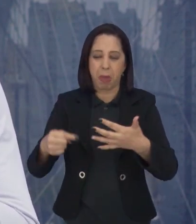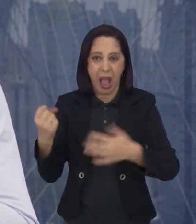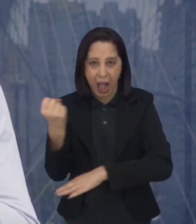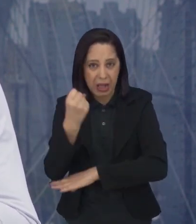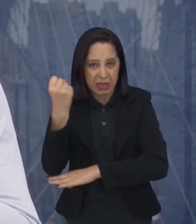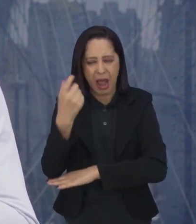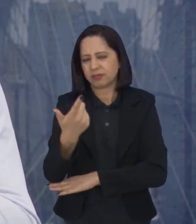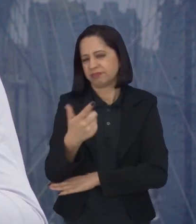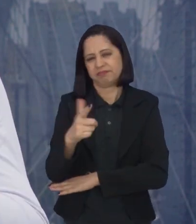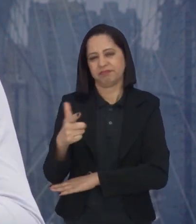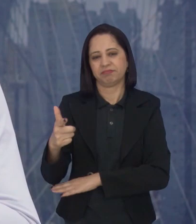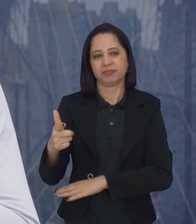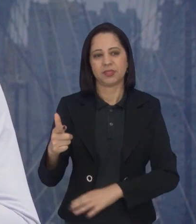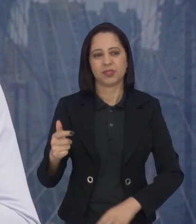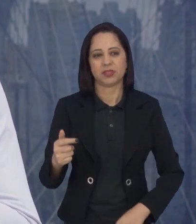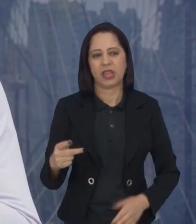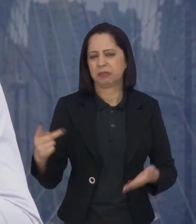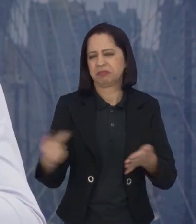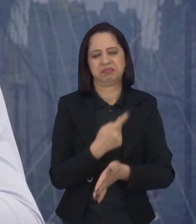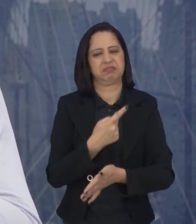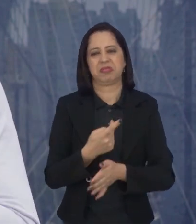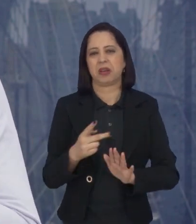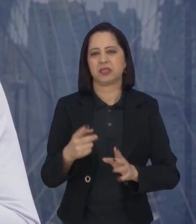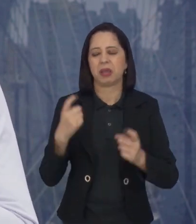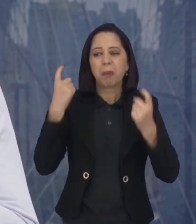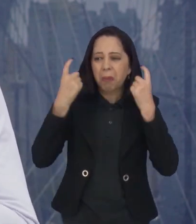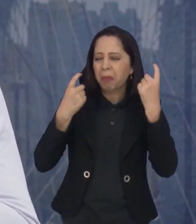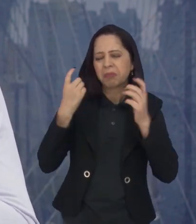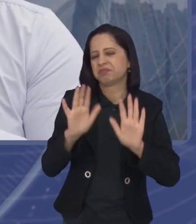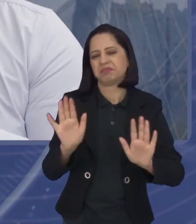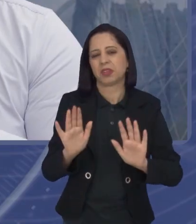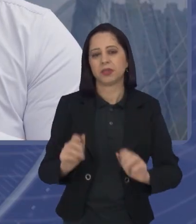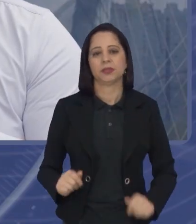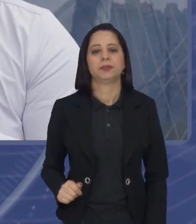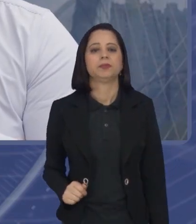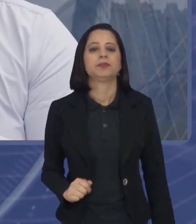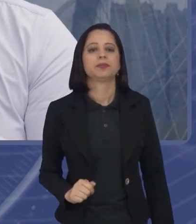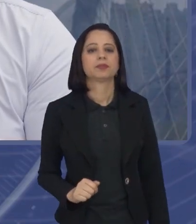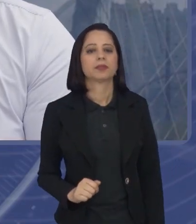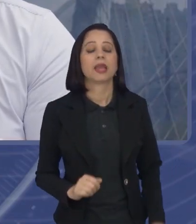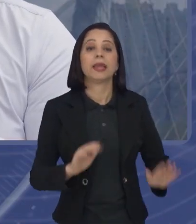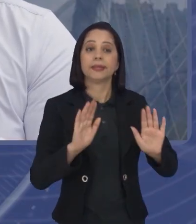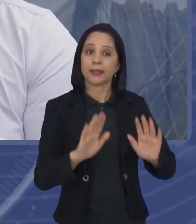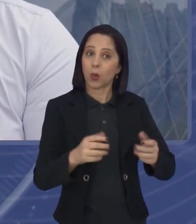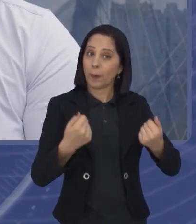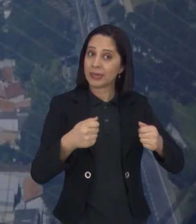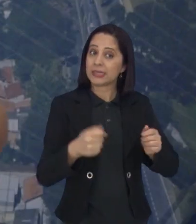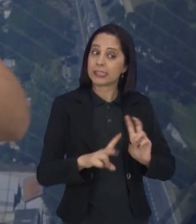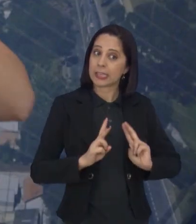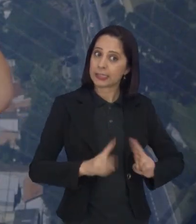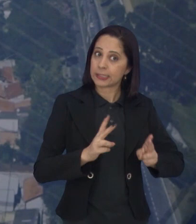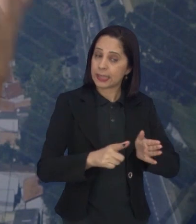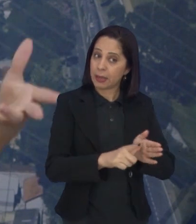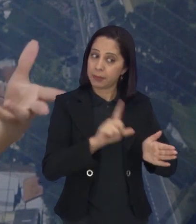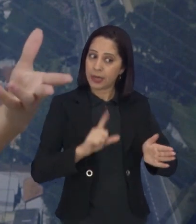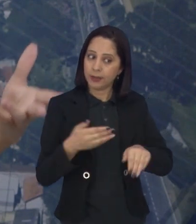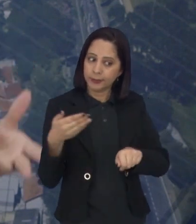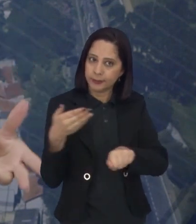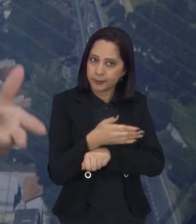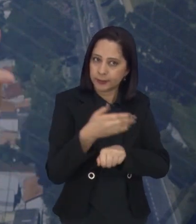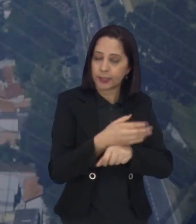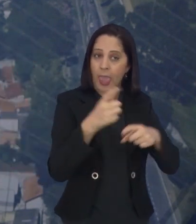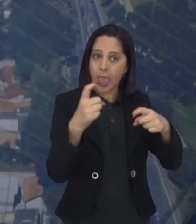colaterais que preocupam muito o paciente. O segredo seria o acompanhamento médico, como em qualquer